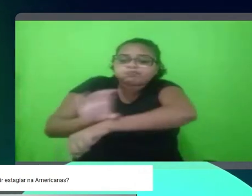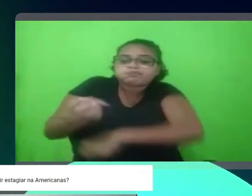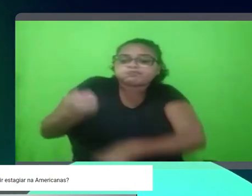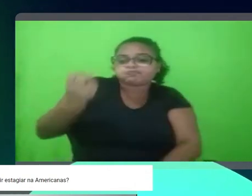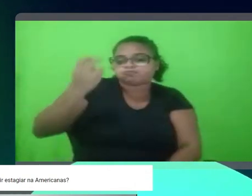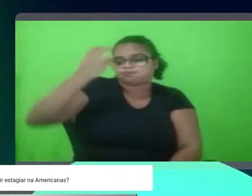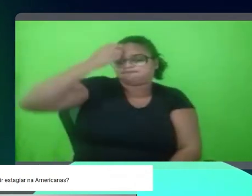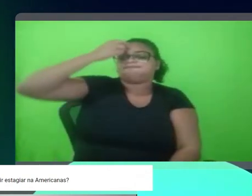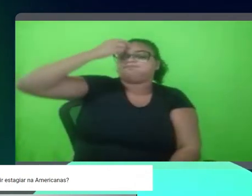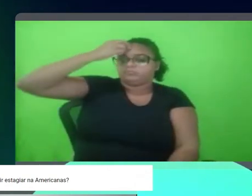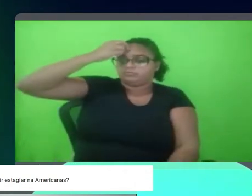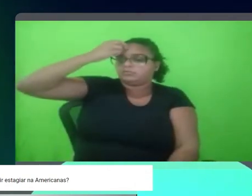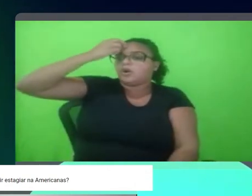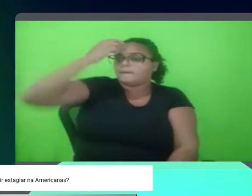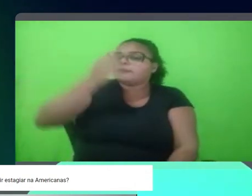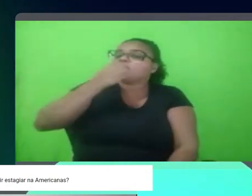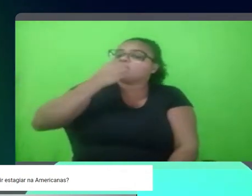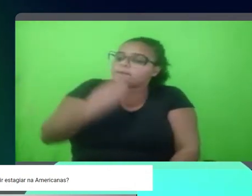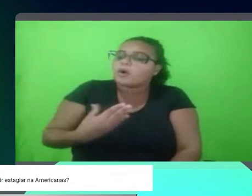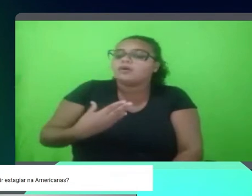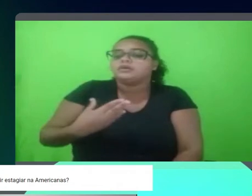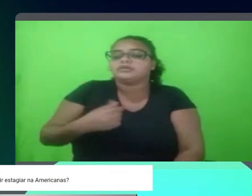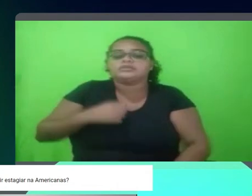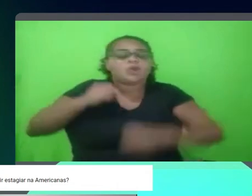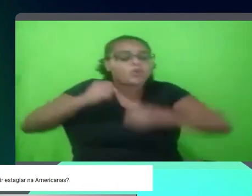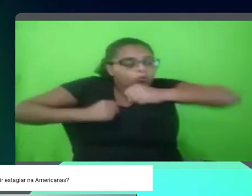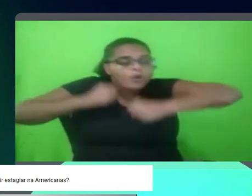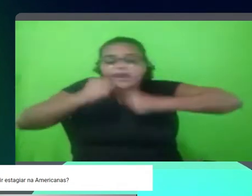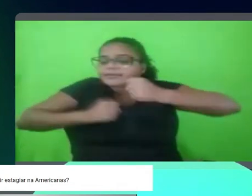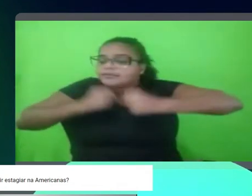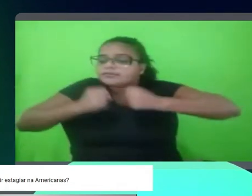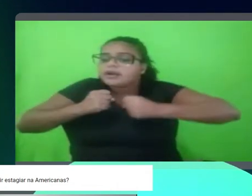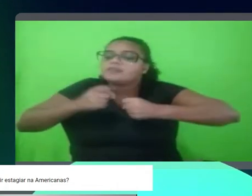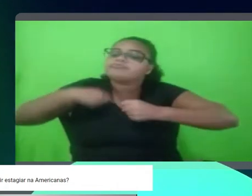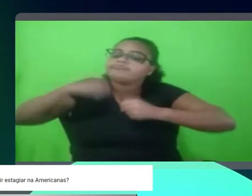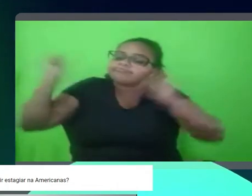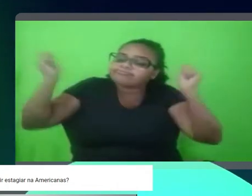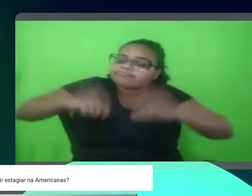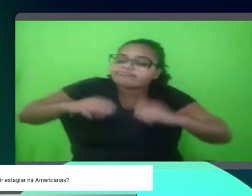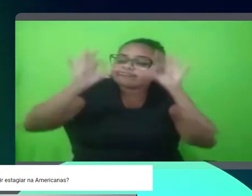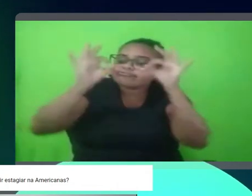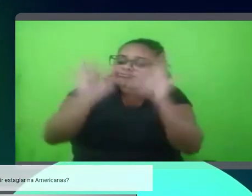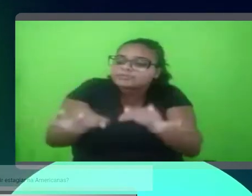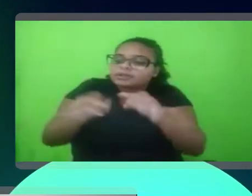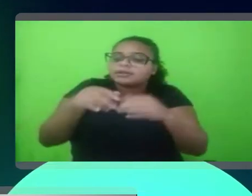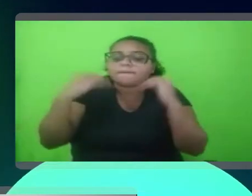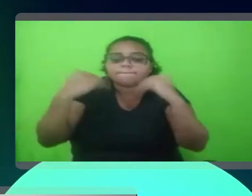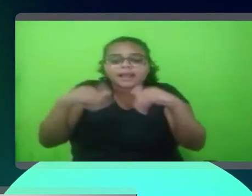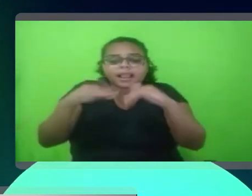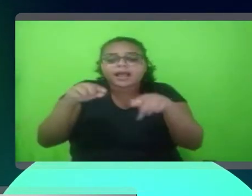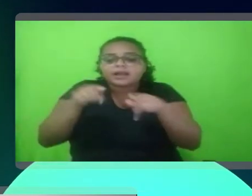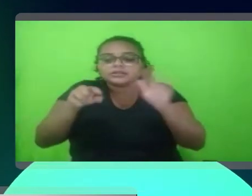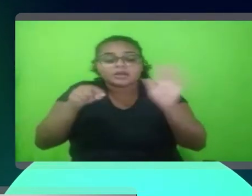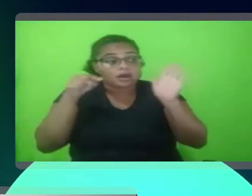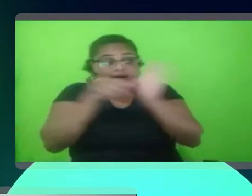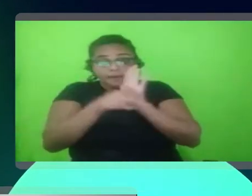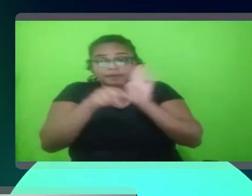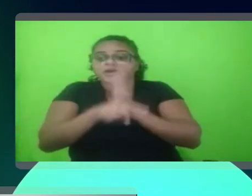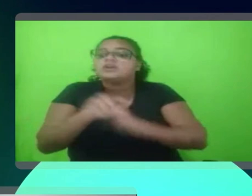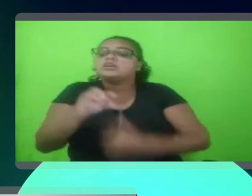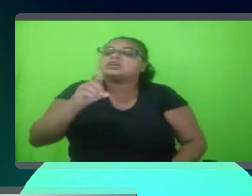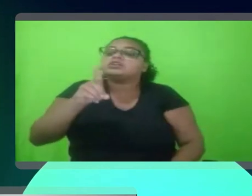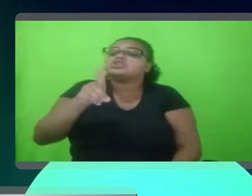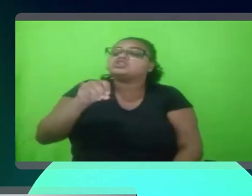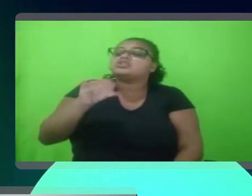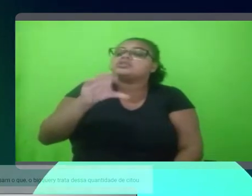com a gente aí, tá, e aí você tendo isso, é só correr atrás que com certeza as coisas vão dar certo. Beleza, uma pergunta do